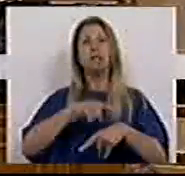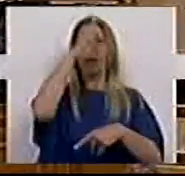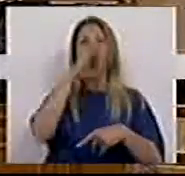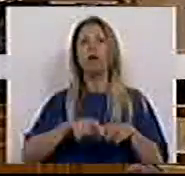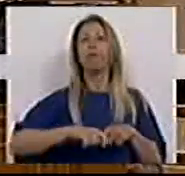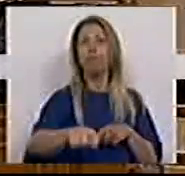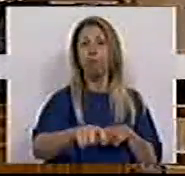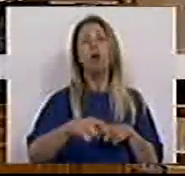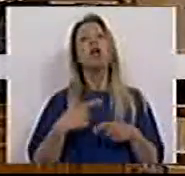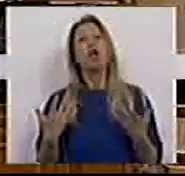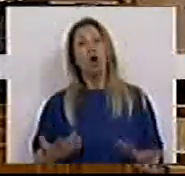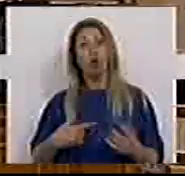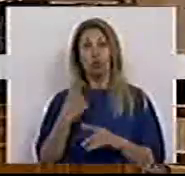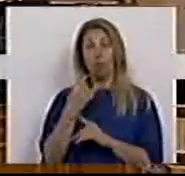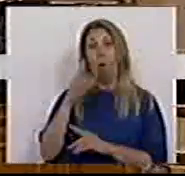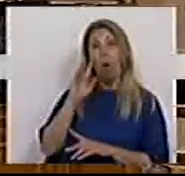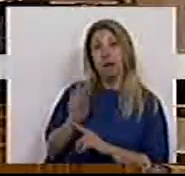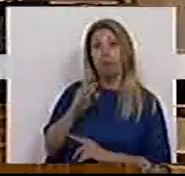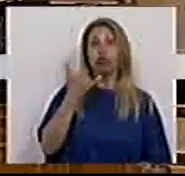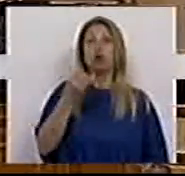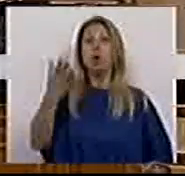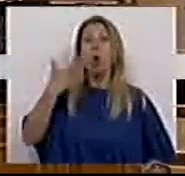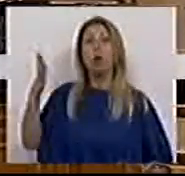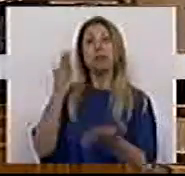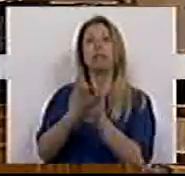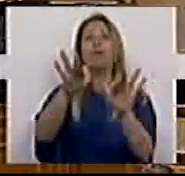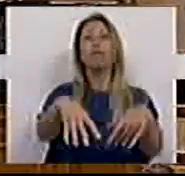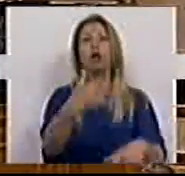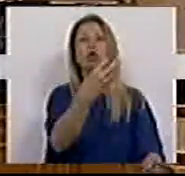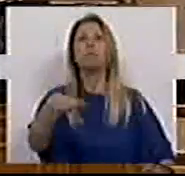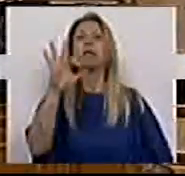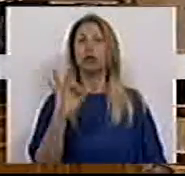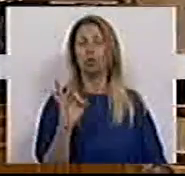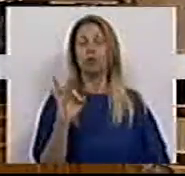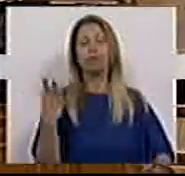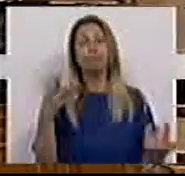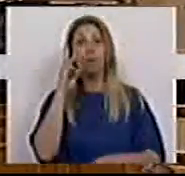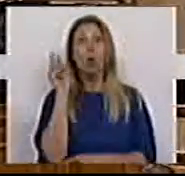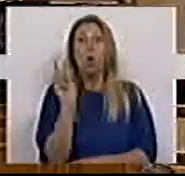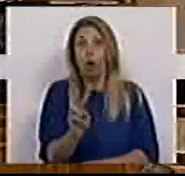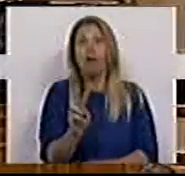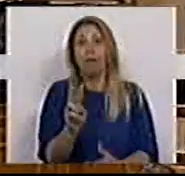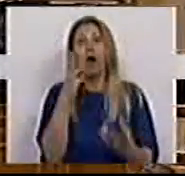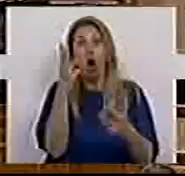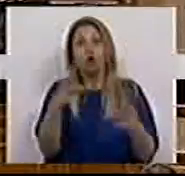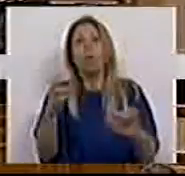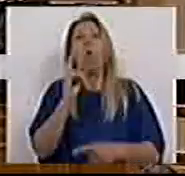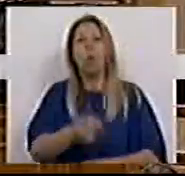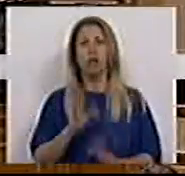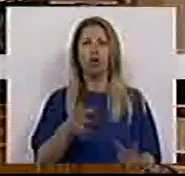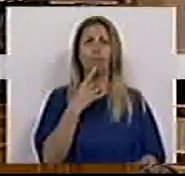desde o final de 2011 até o final de 2014. E o que encontramos, já foi aliás muito repetido neste debate, foi isto.